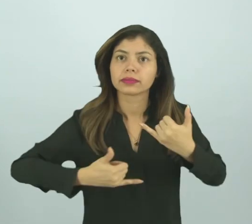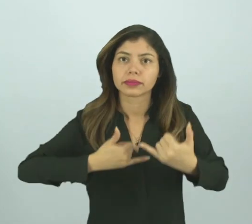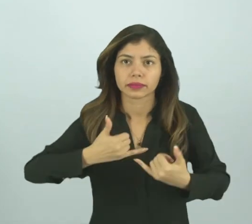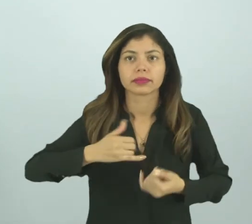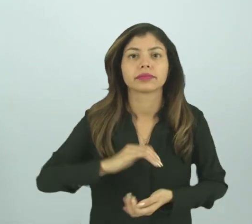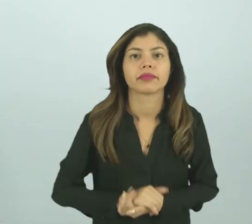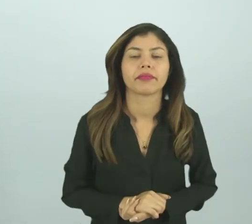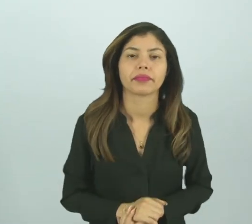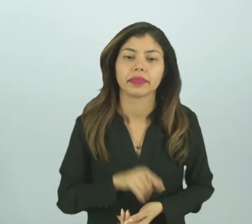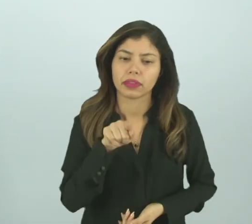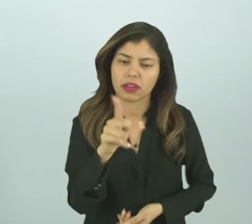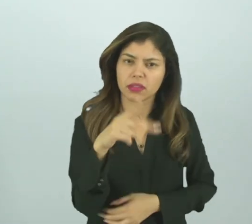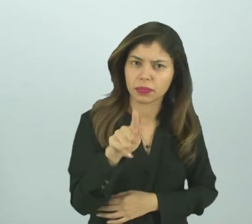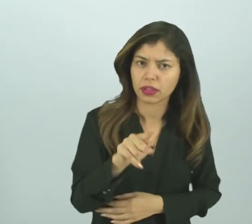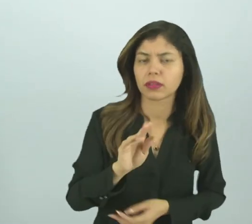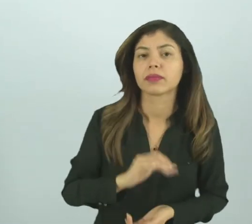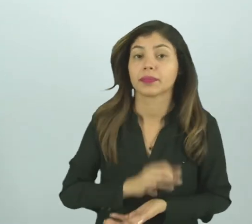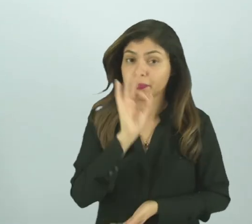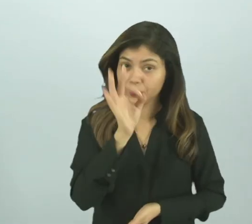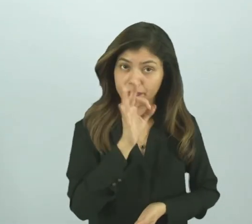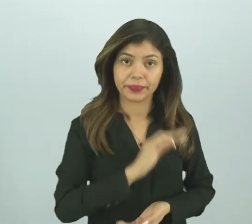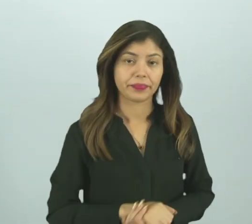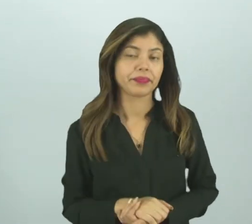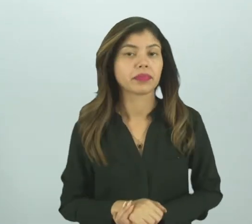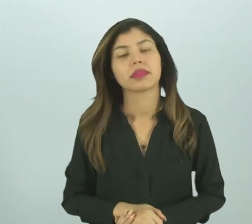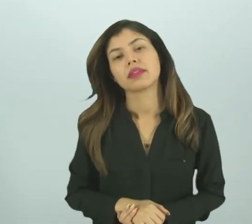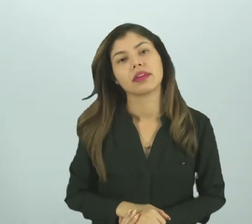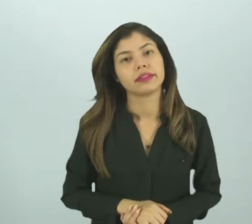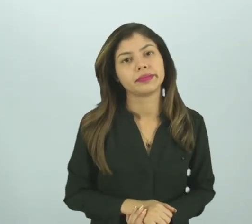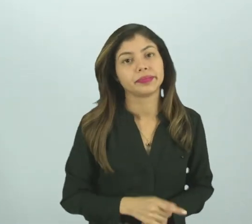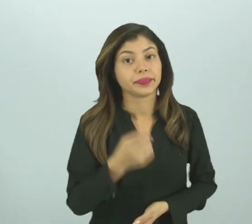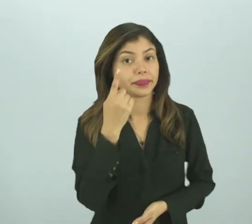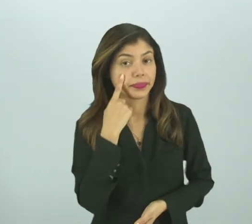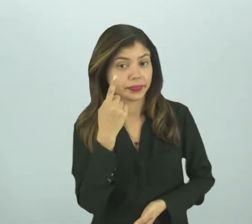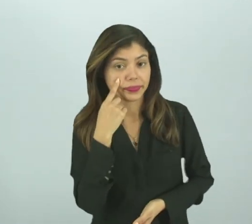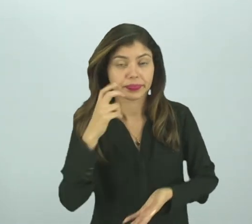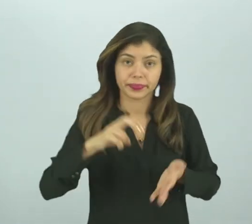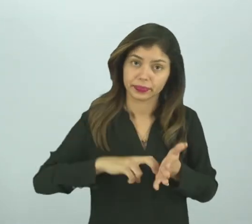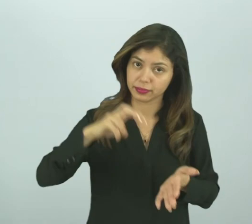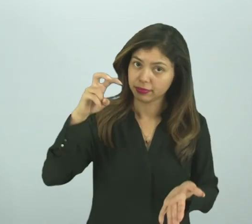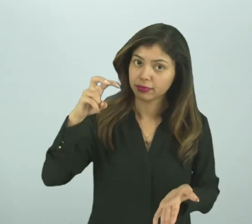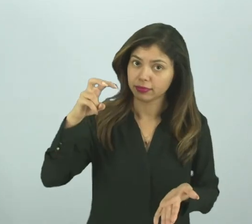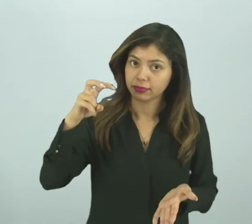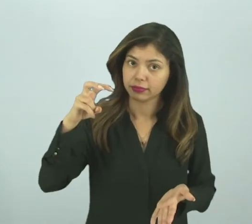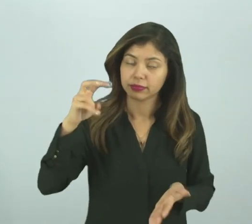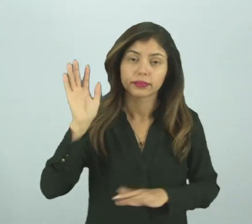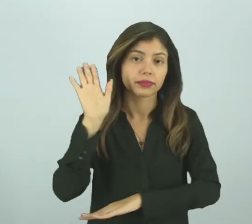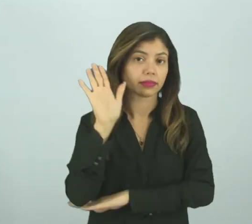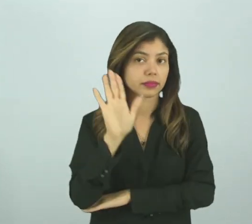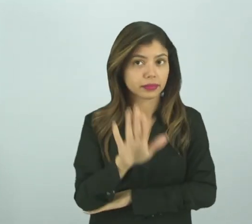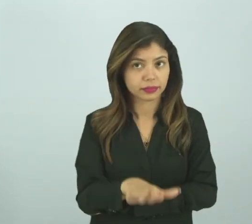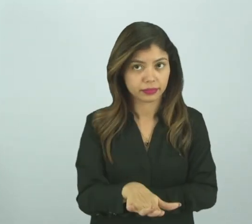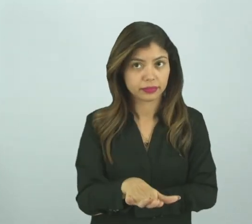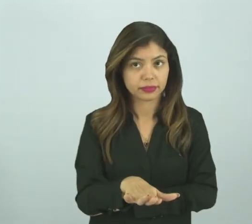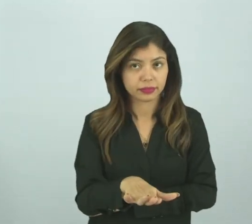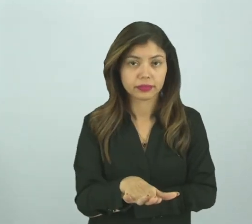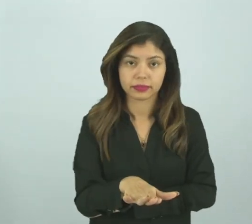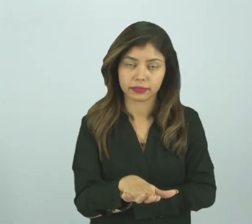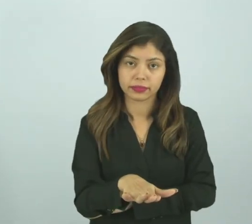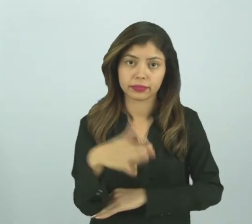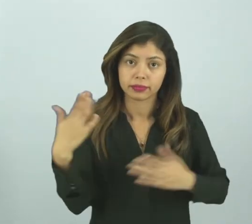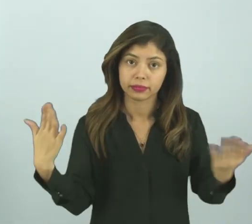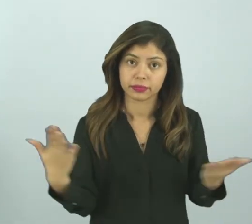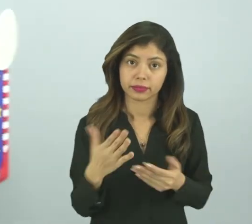nesse período, certo? E aí, nós já vimos o período da manhã, nós já vimos o período da tarde,